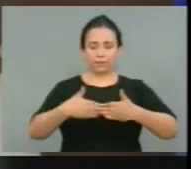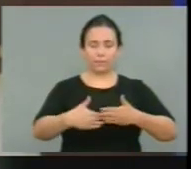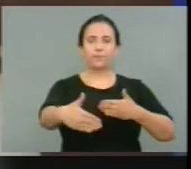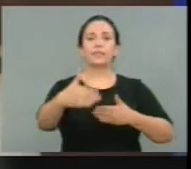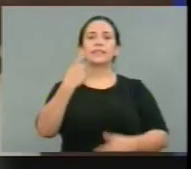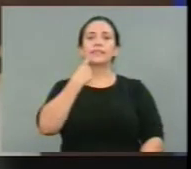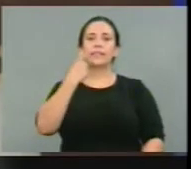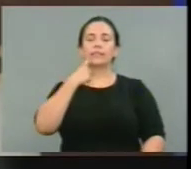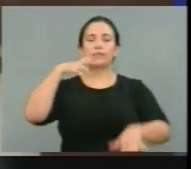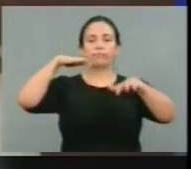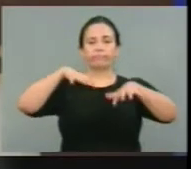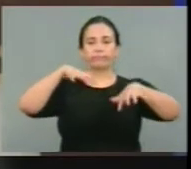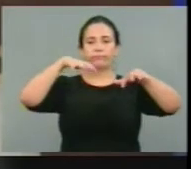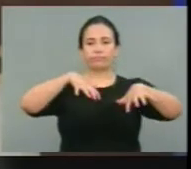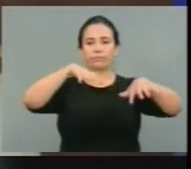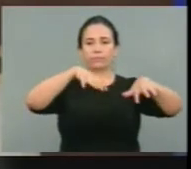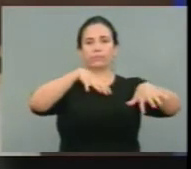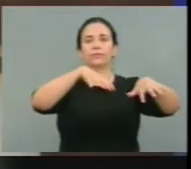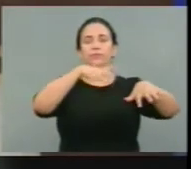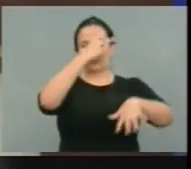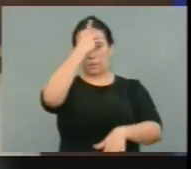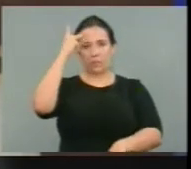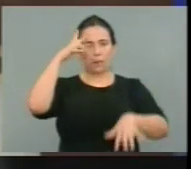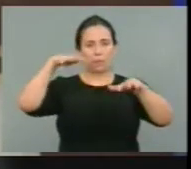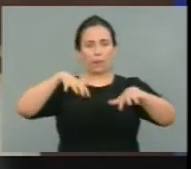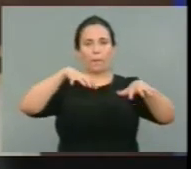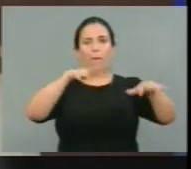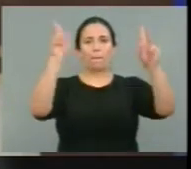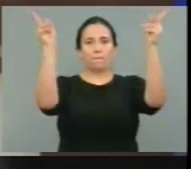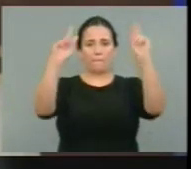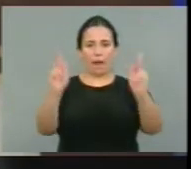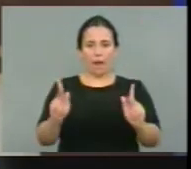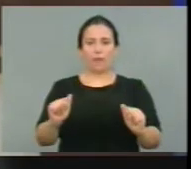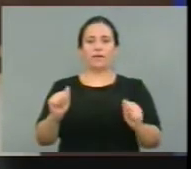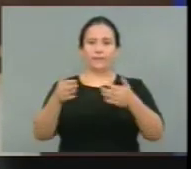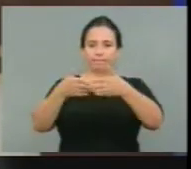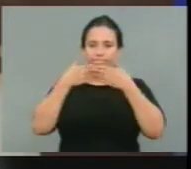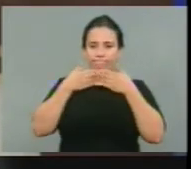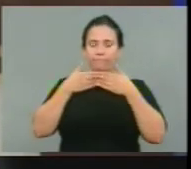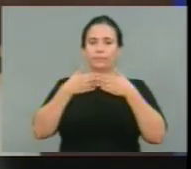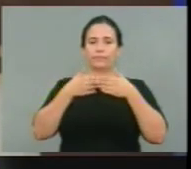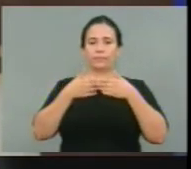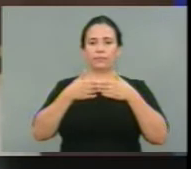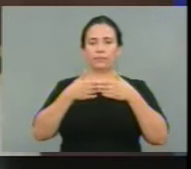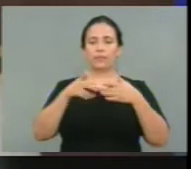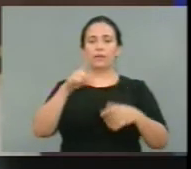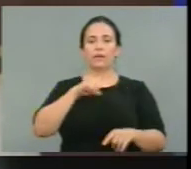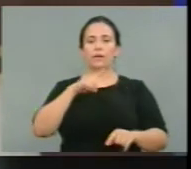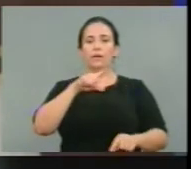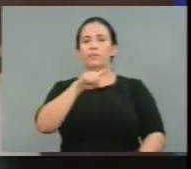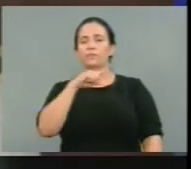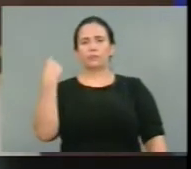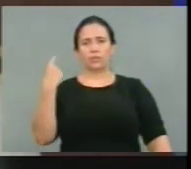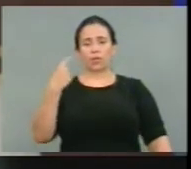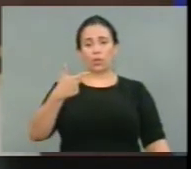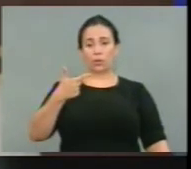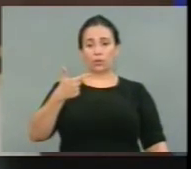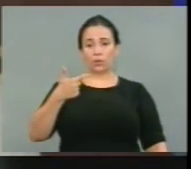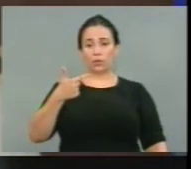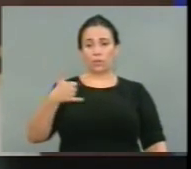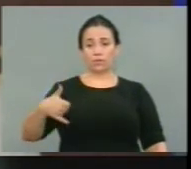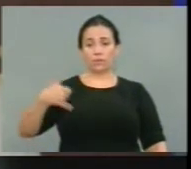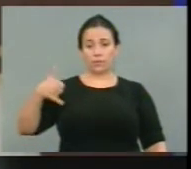contra as execuções. Houve execução de uma pessoa de 12 anos de idade.